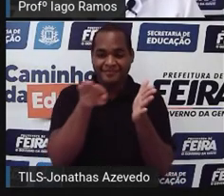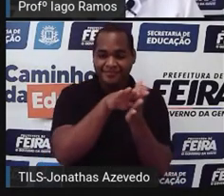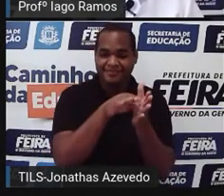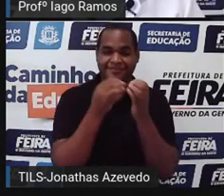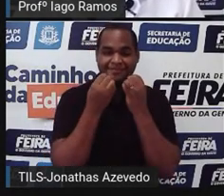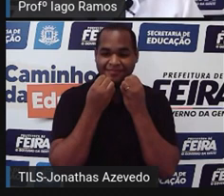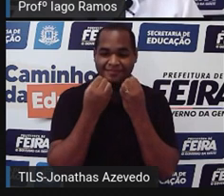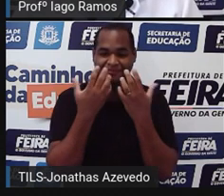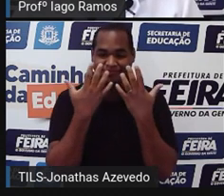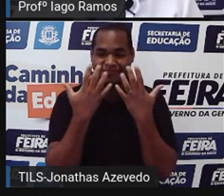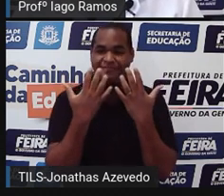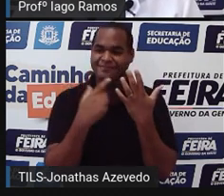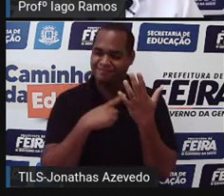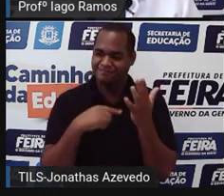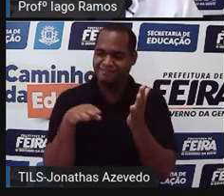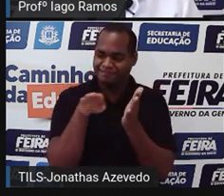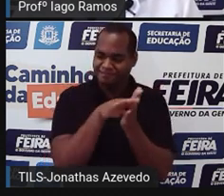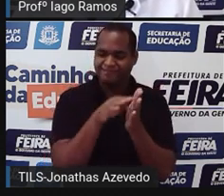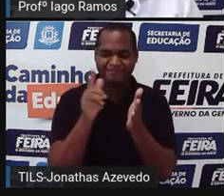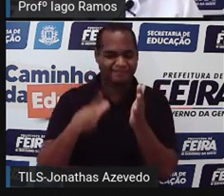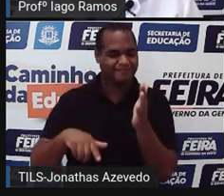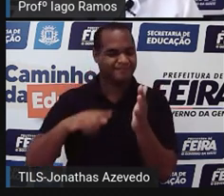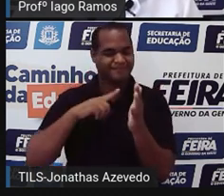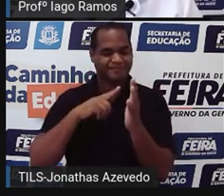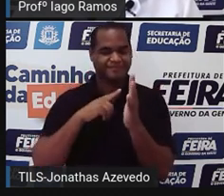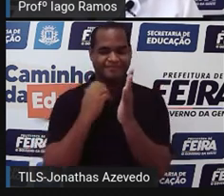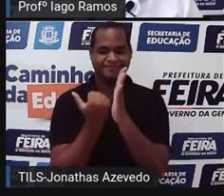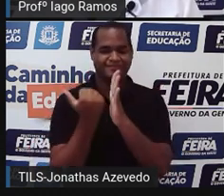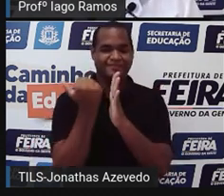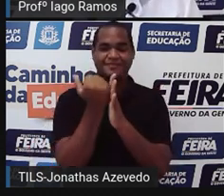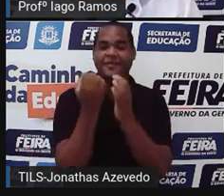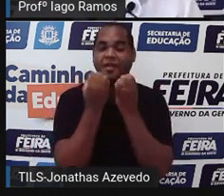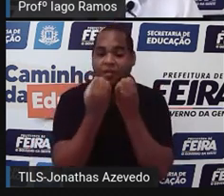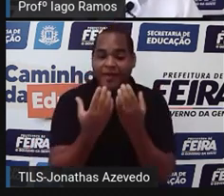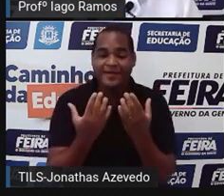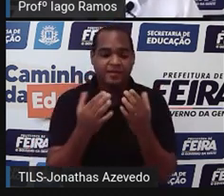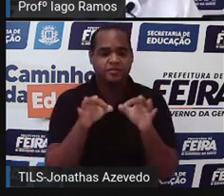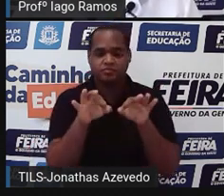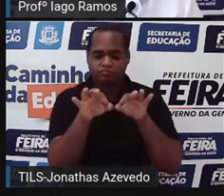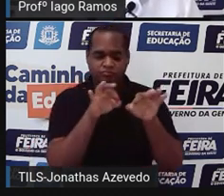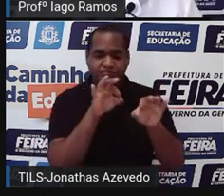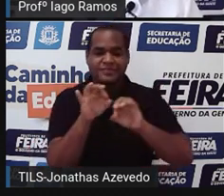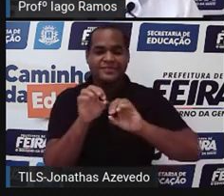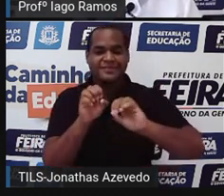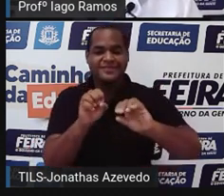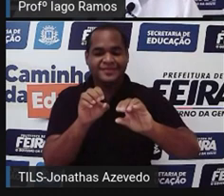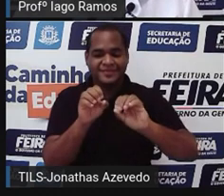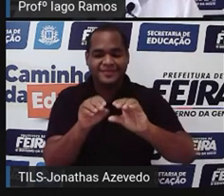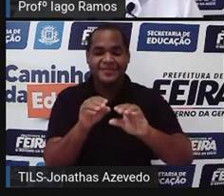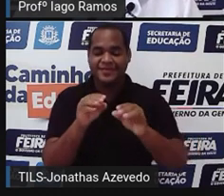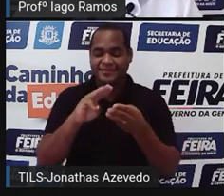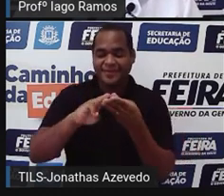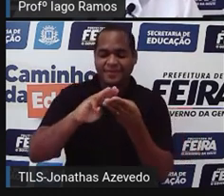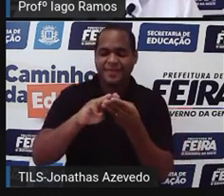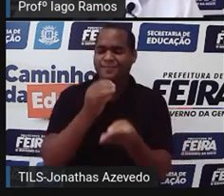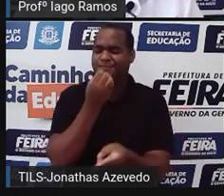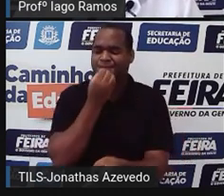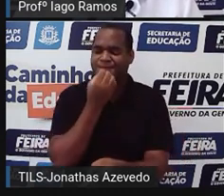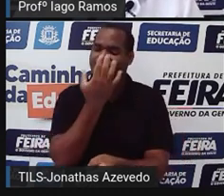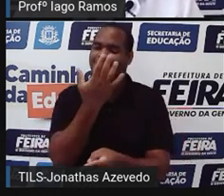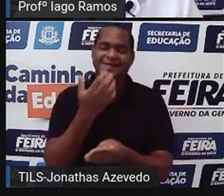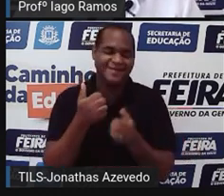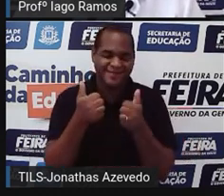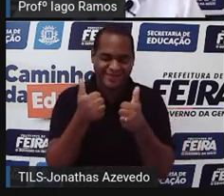Chegamos e chegamos mais uma vez para fazer uma aula de matemática bacana, isso aí,